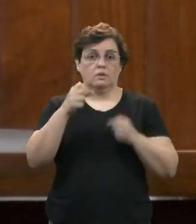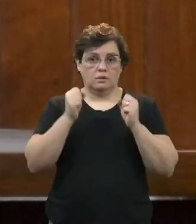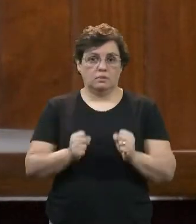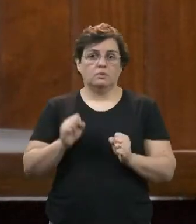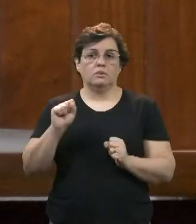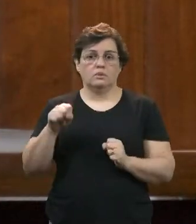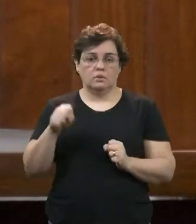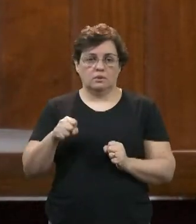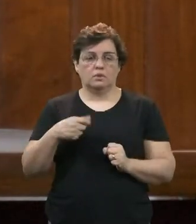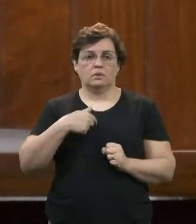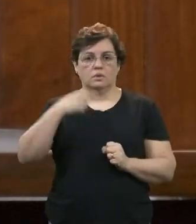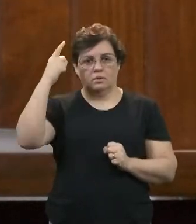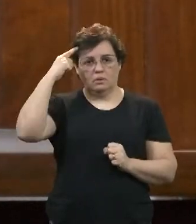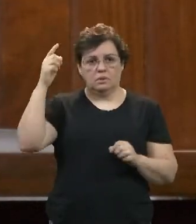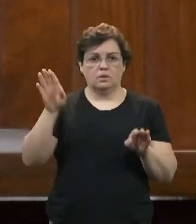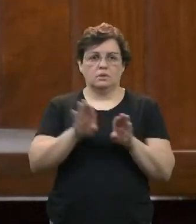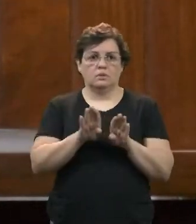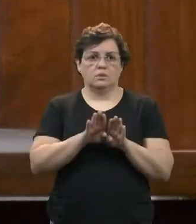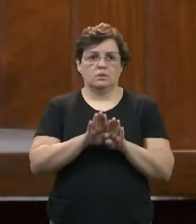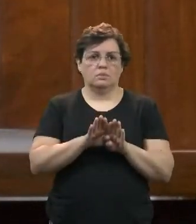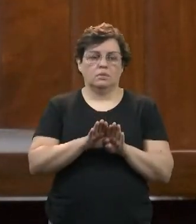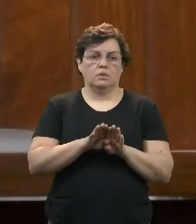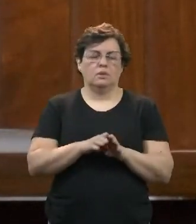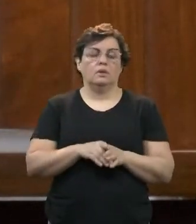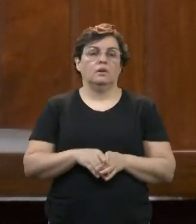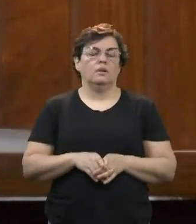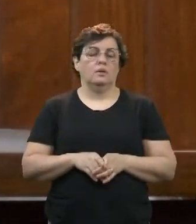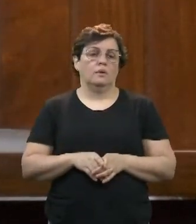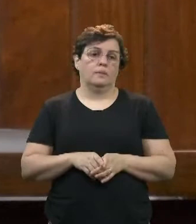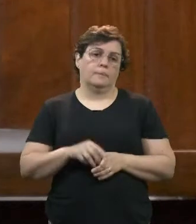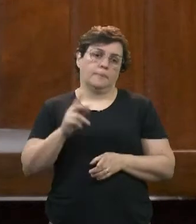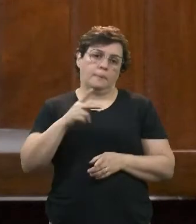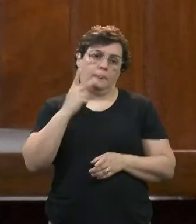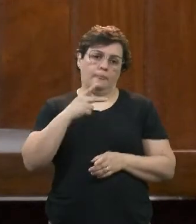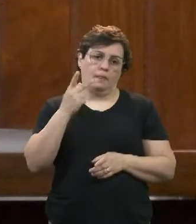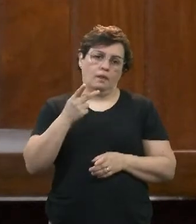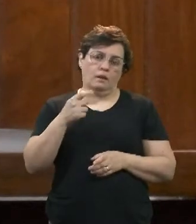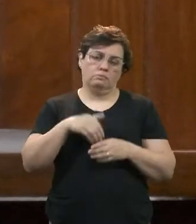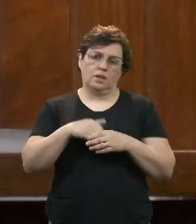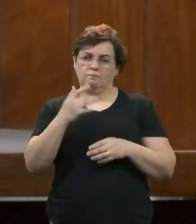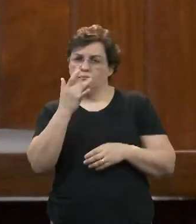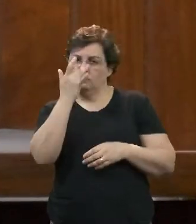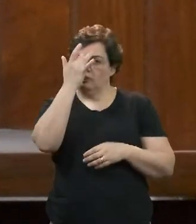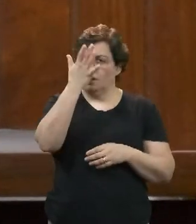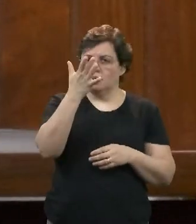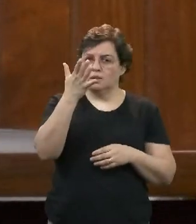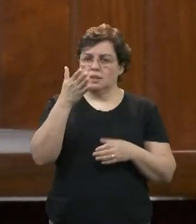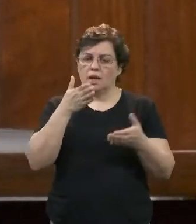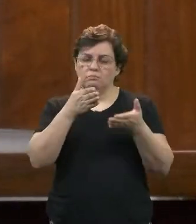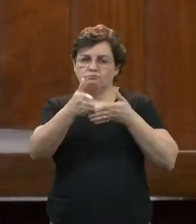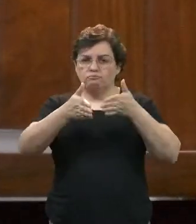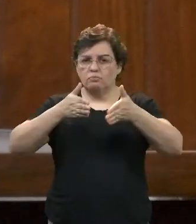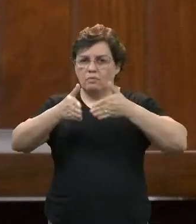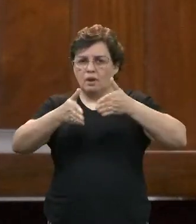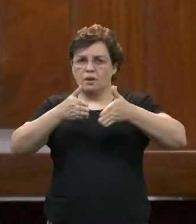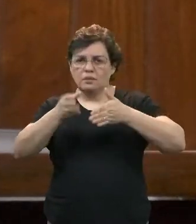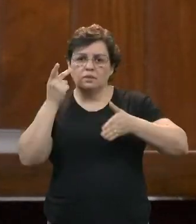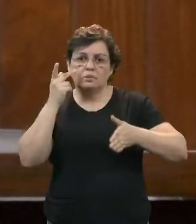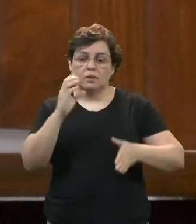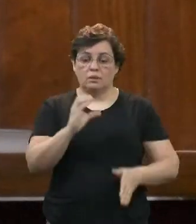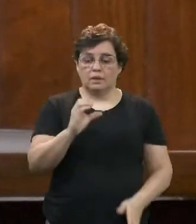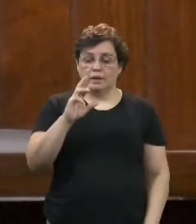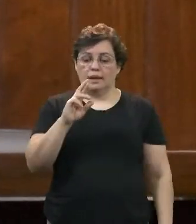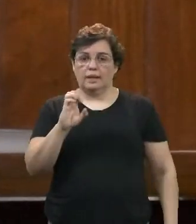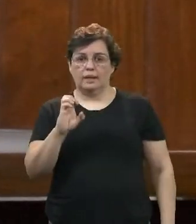Acho que também aqui neste ensejo e falando em facilidade de acesso ao crédito,